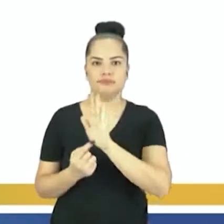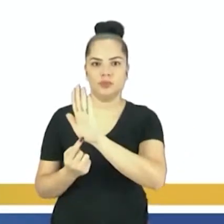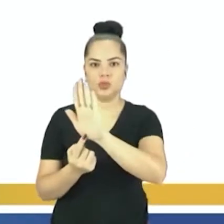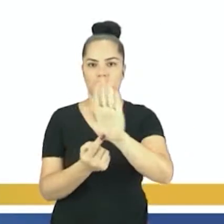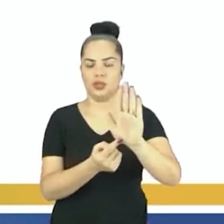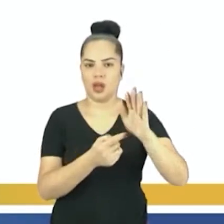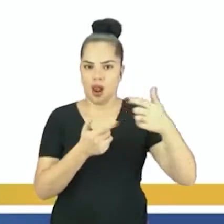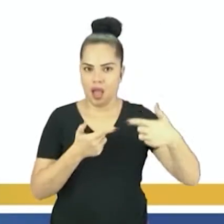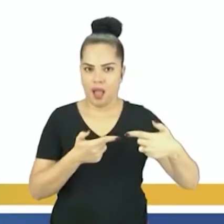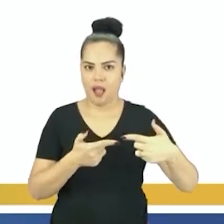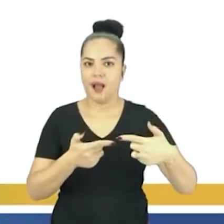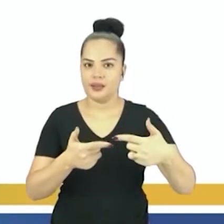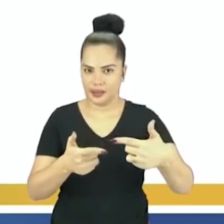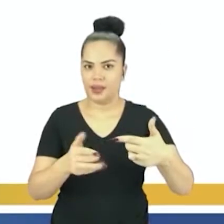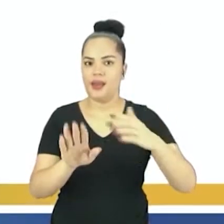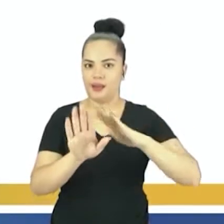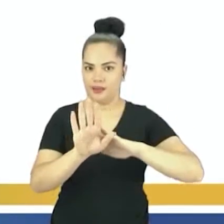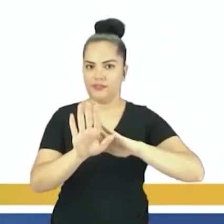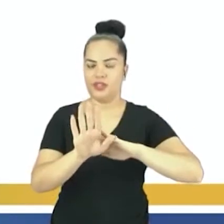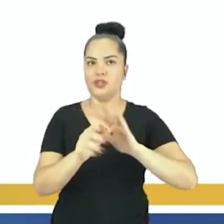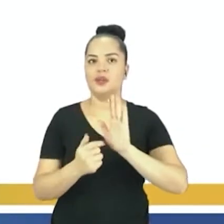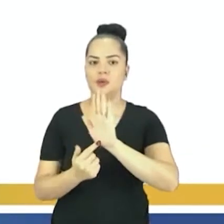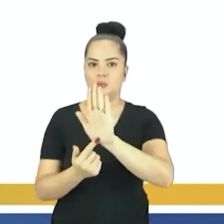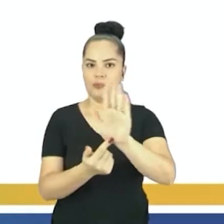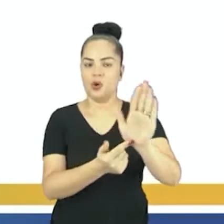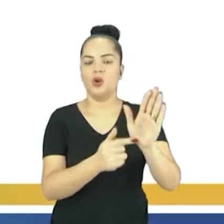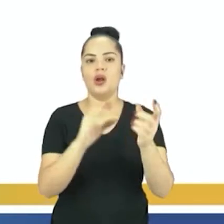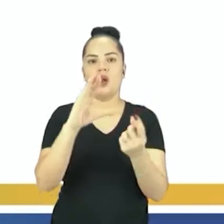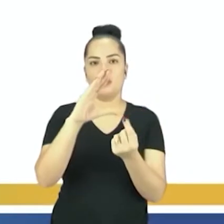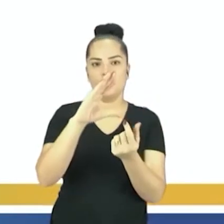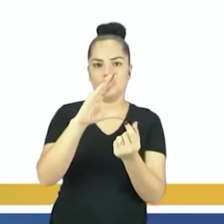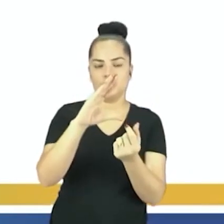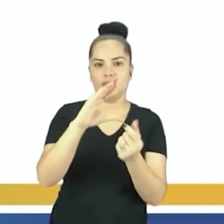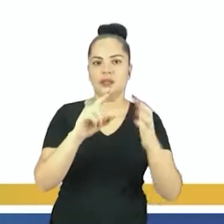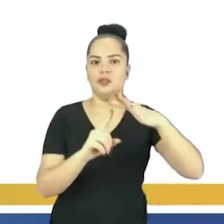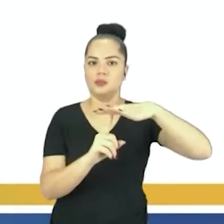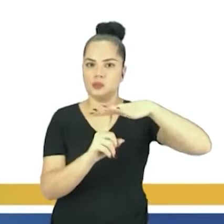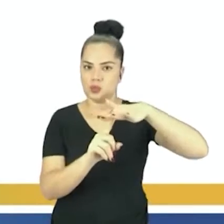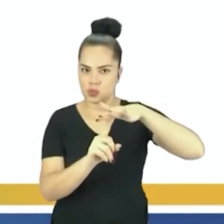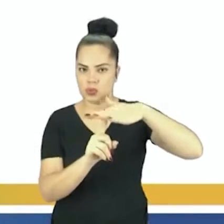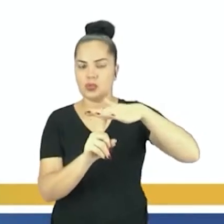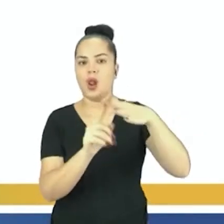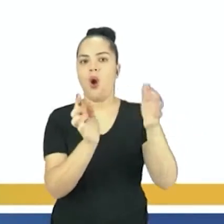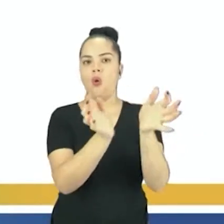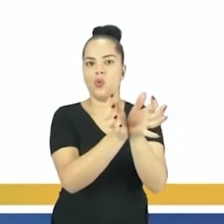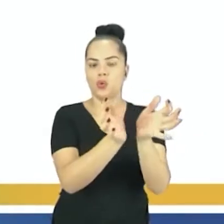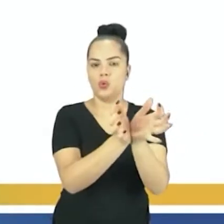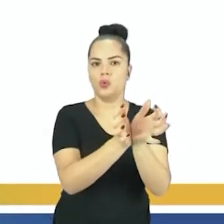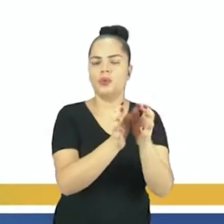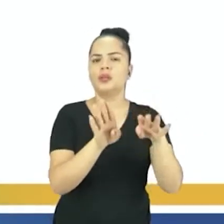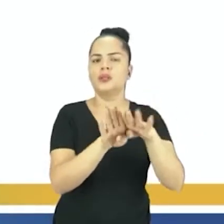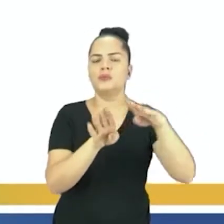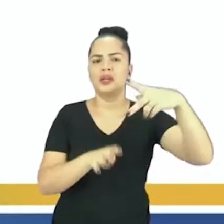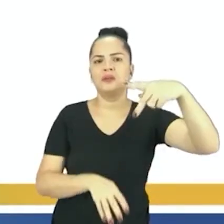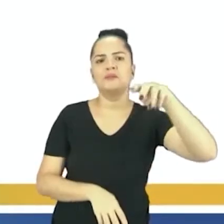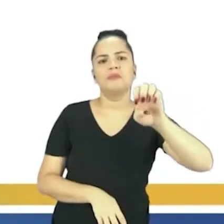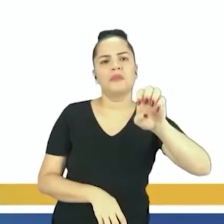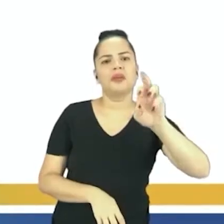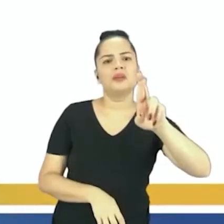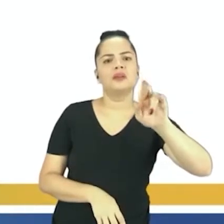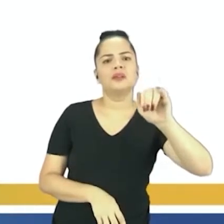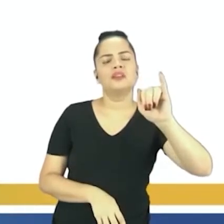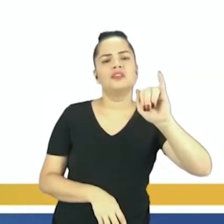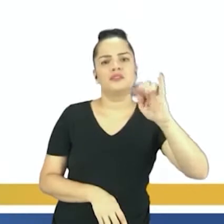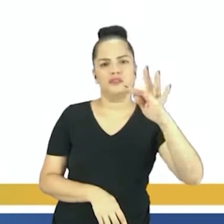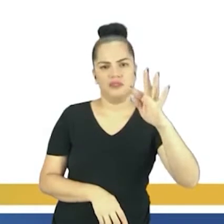divide, então, capitalismo, socialismo e uma outra categoria, a periferia capitalista. Então, vejam